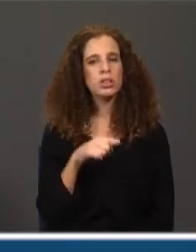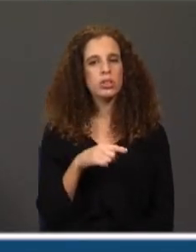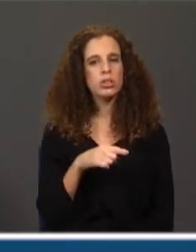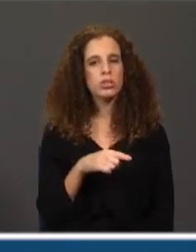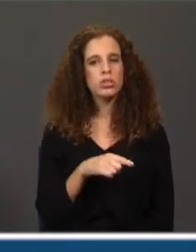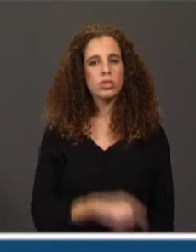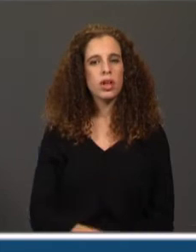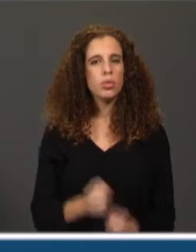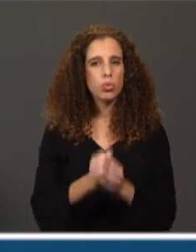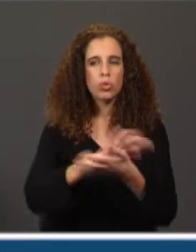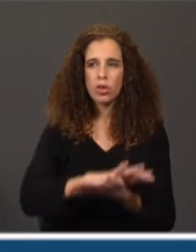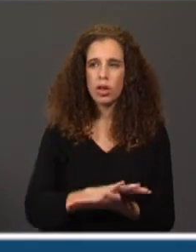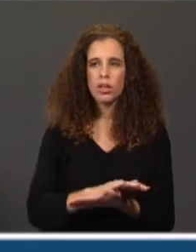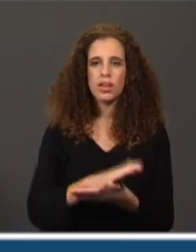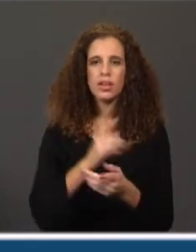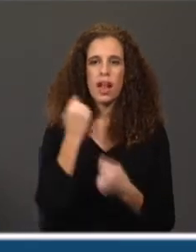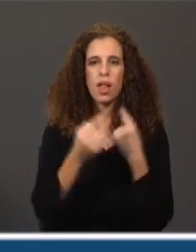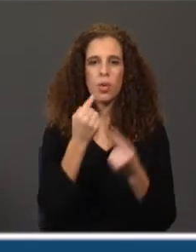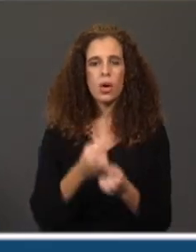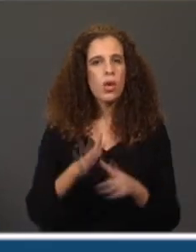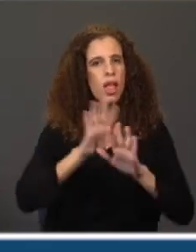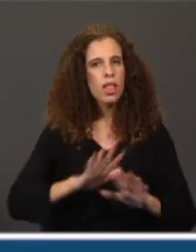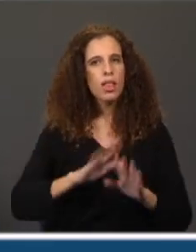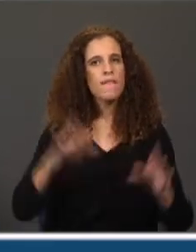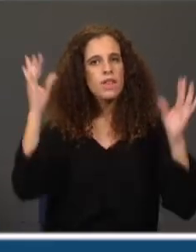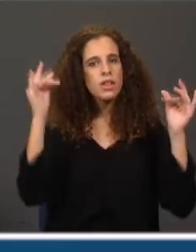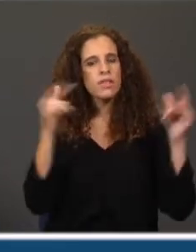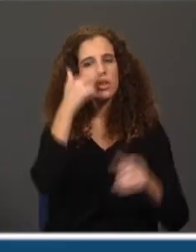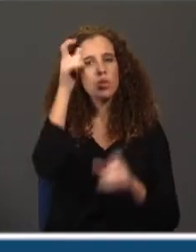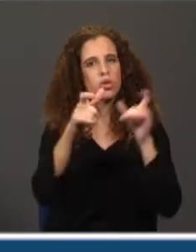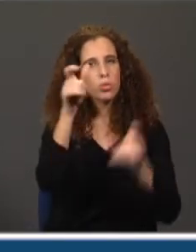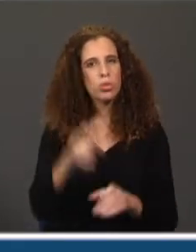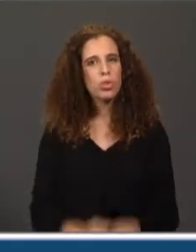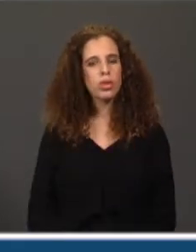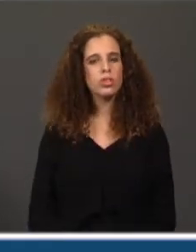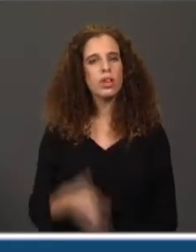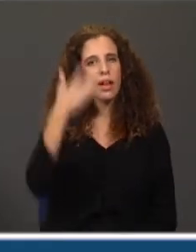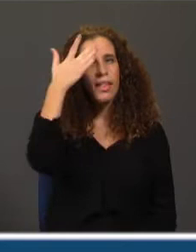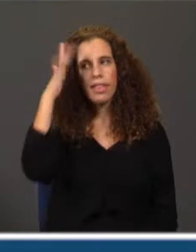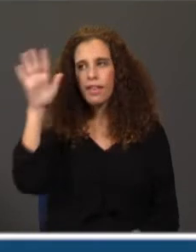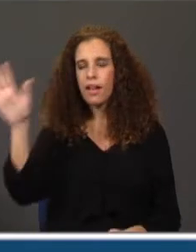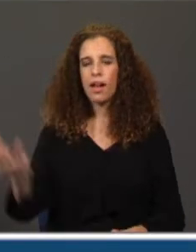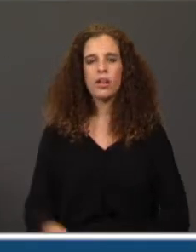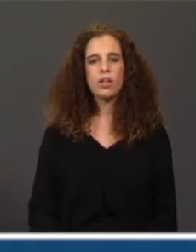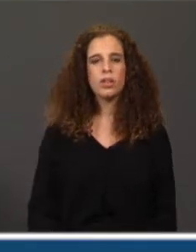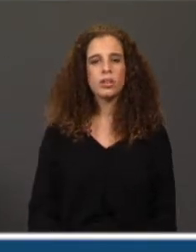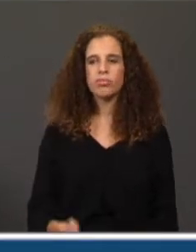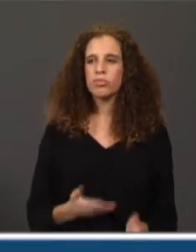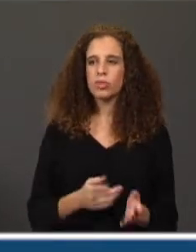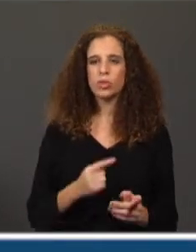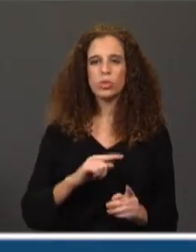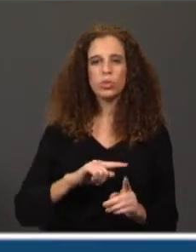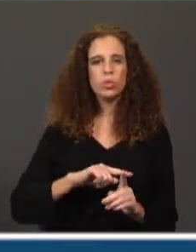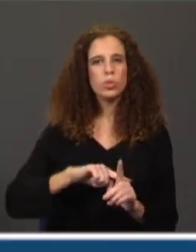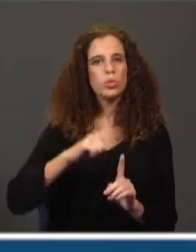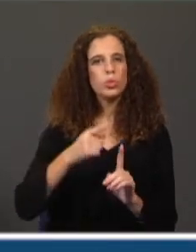de domingo do jornal, tem que ser umas coisas leves, que divirtam as pessoas ou que as distraiam. E começou assim. portanto, durante muitos anos não lhe dei mais